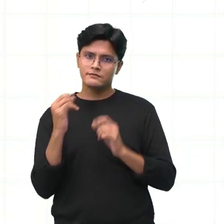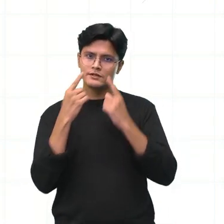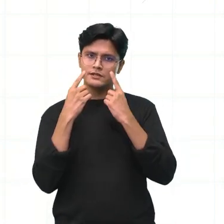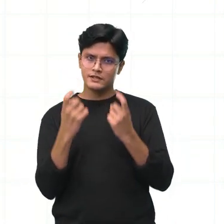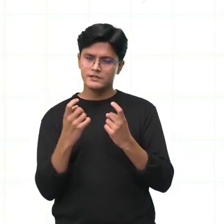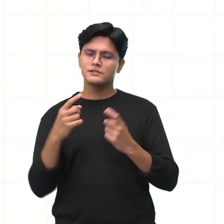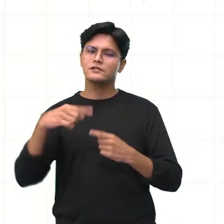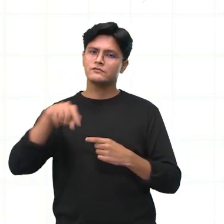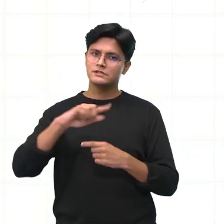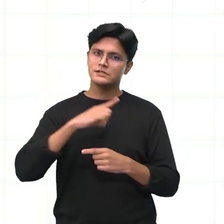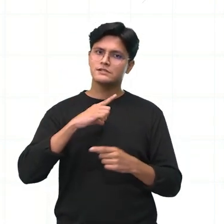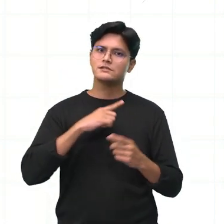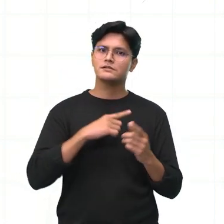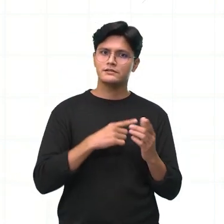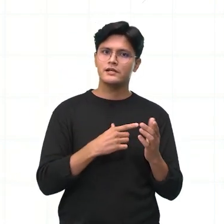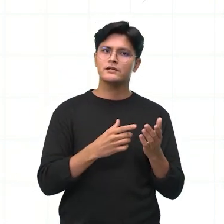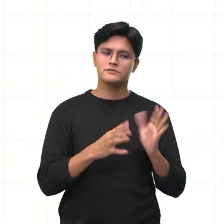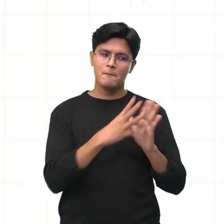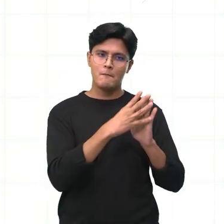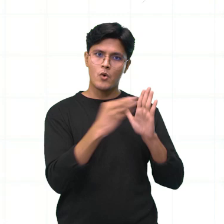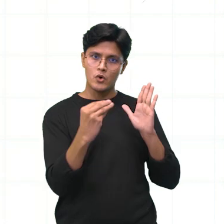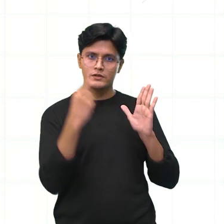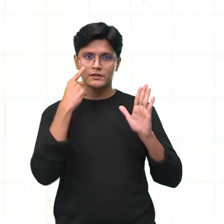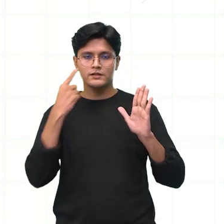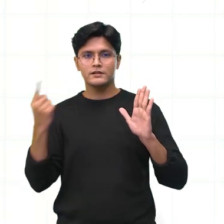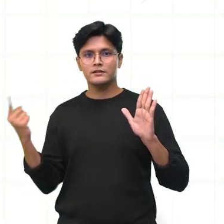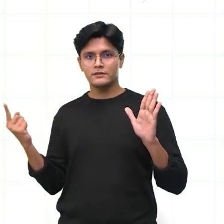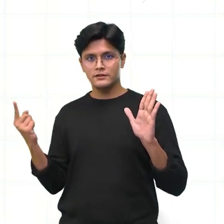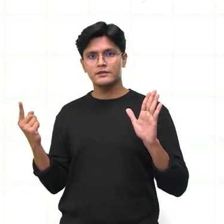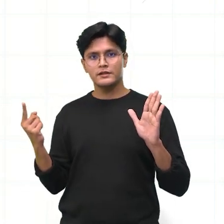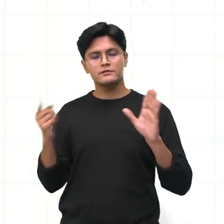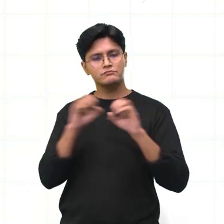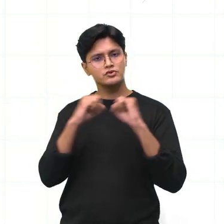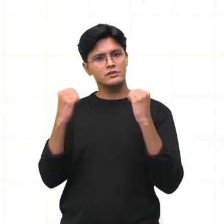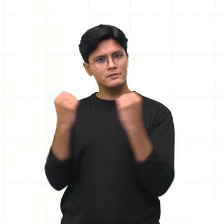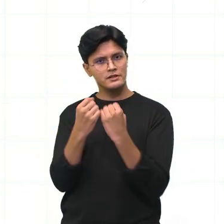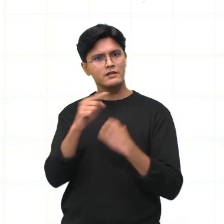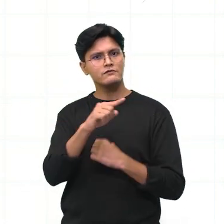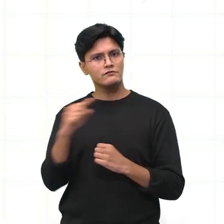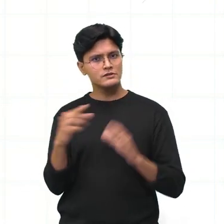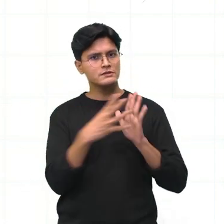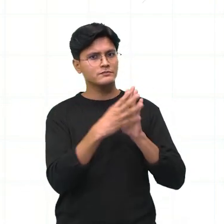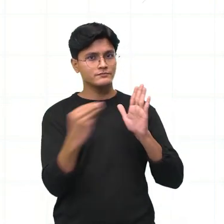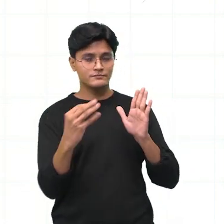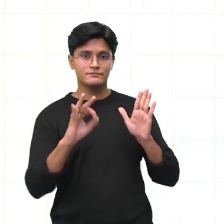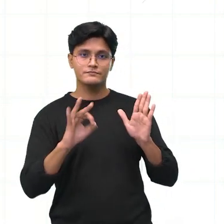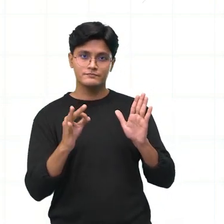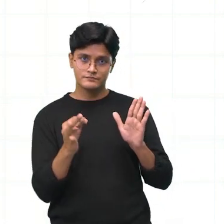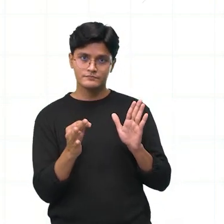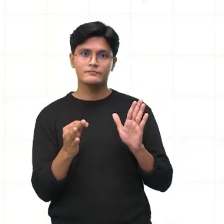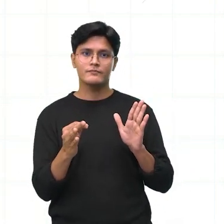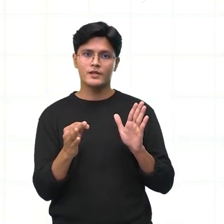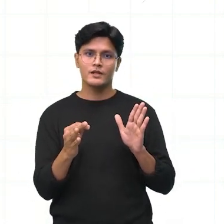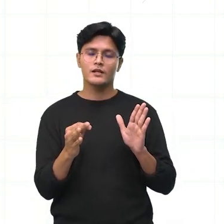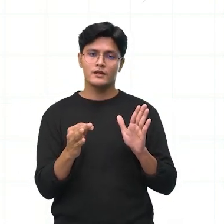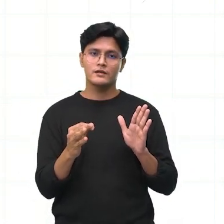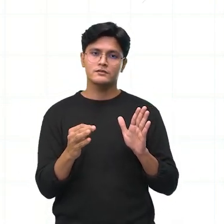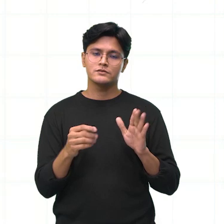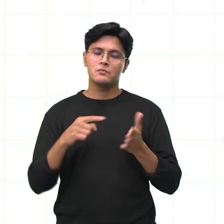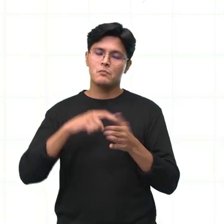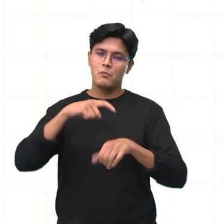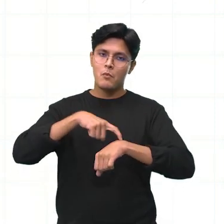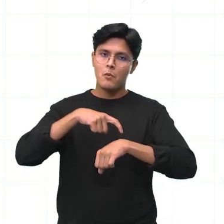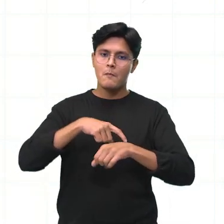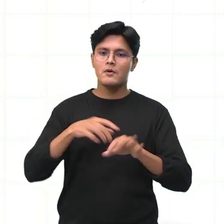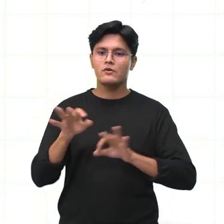vocês terem aí esse roteiro de planejamento para um seminário, até, para você não se perder, né, na hora de, na hora de elaborar